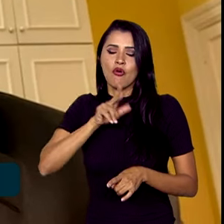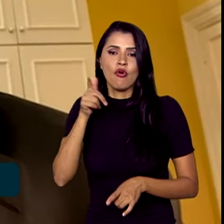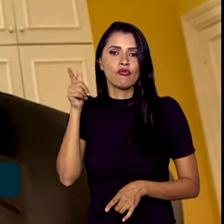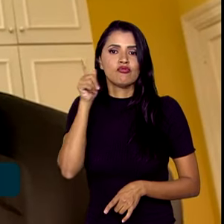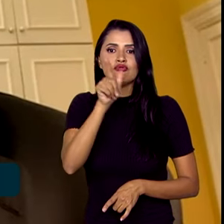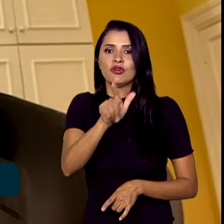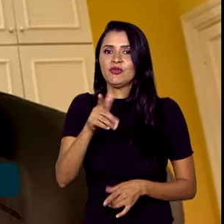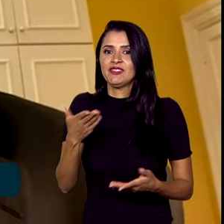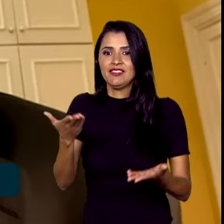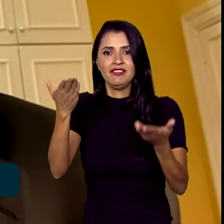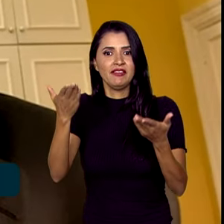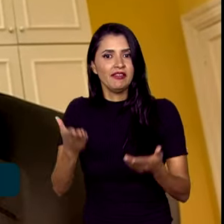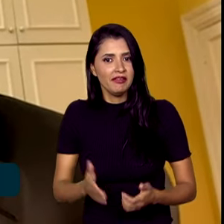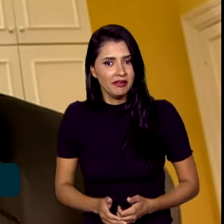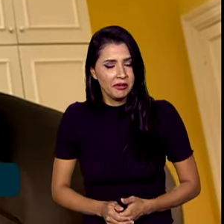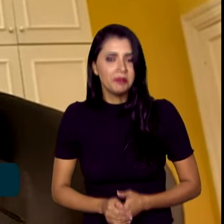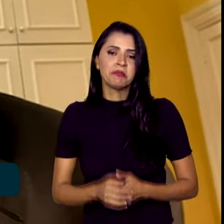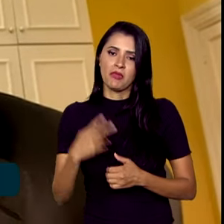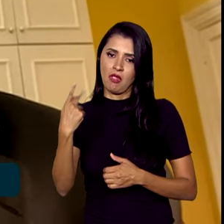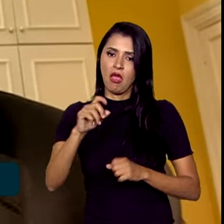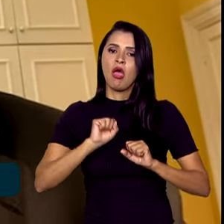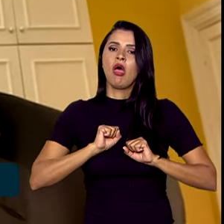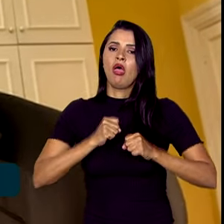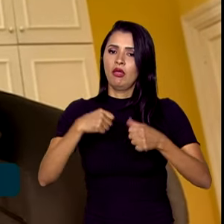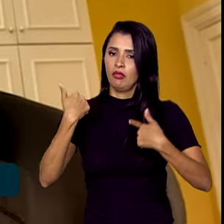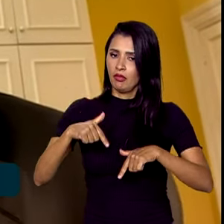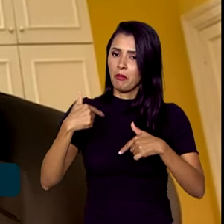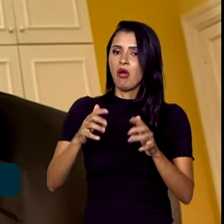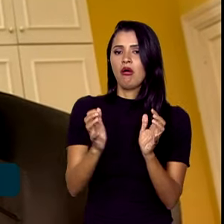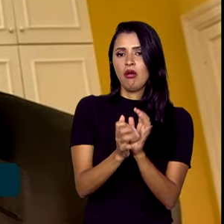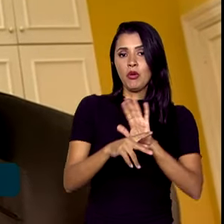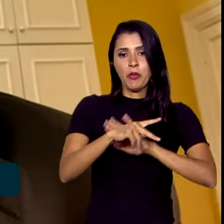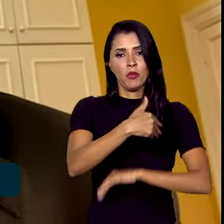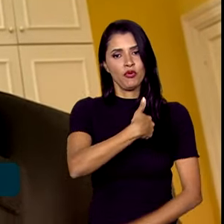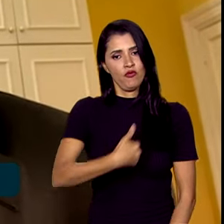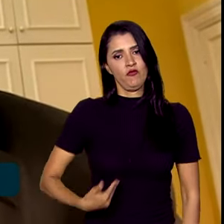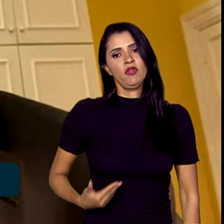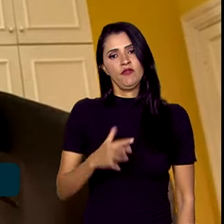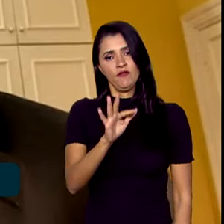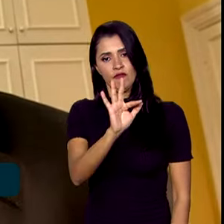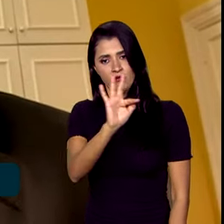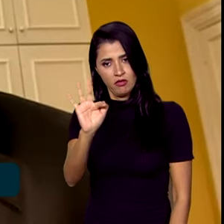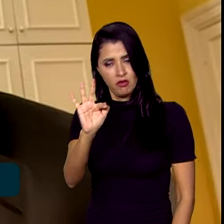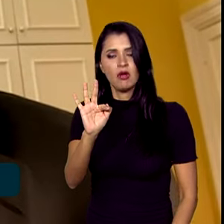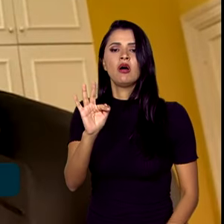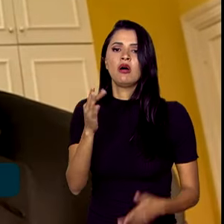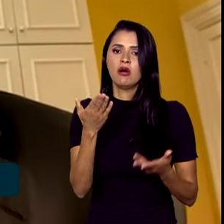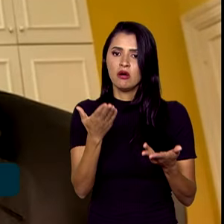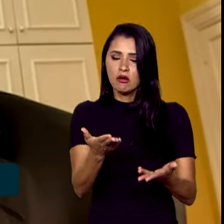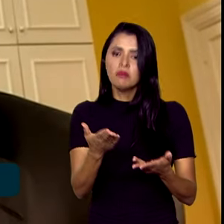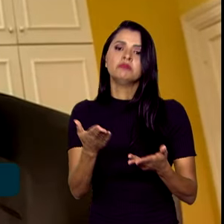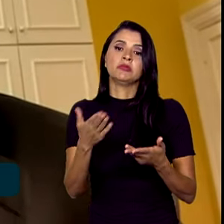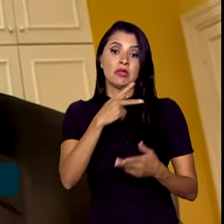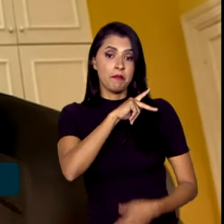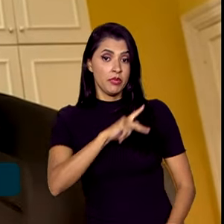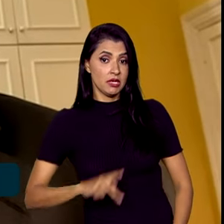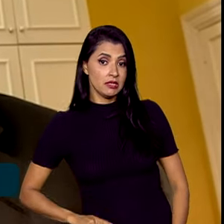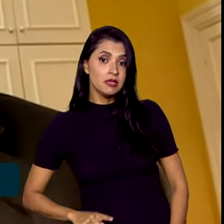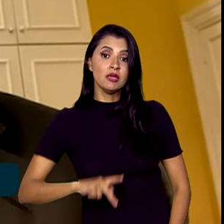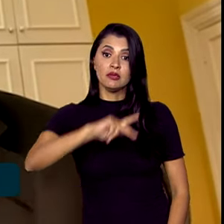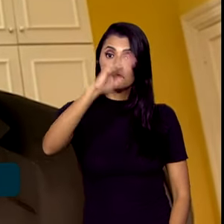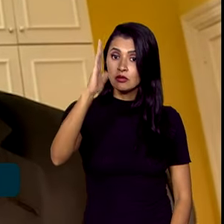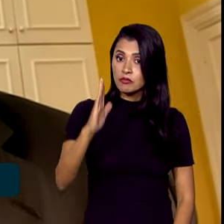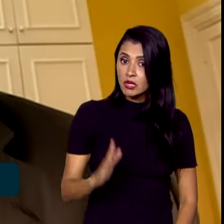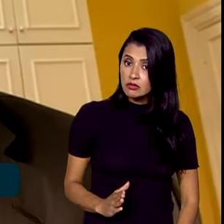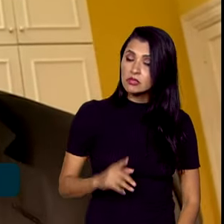É um resultado esse que se deve a um esforço coletivo do governo federal, da Presidência da República,